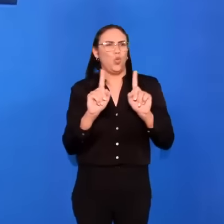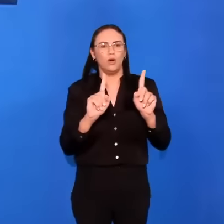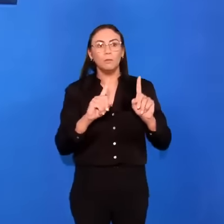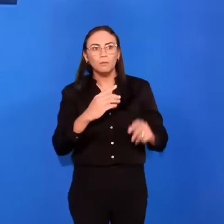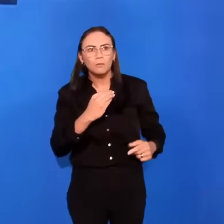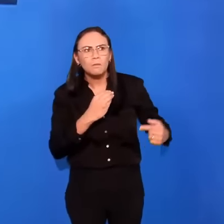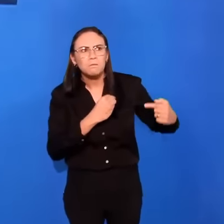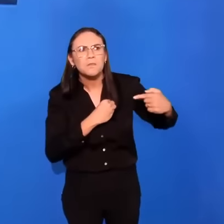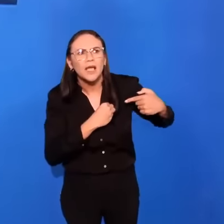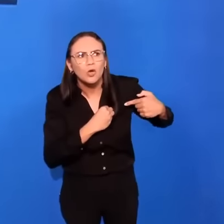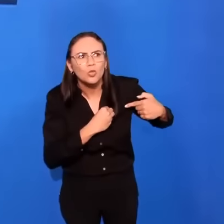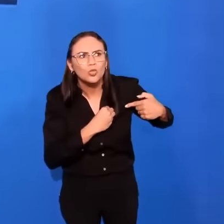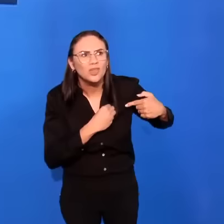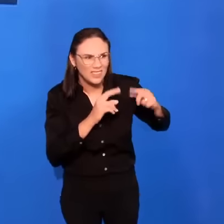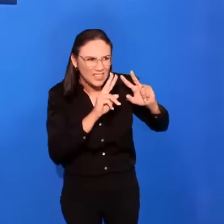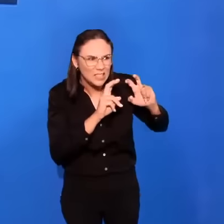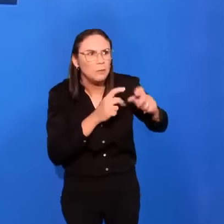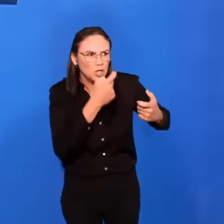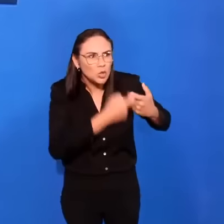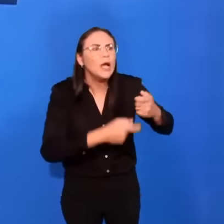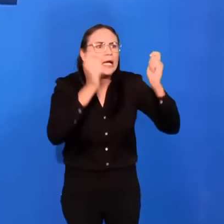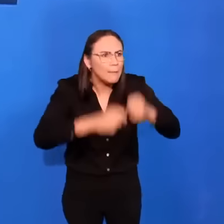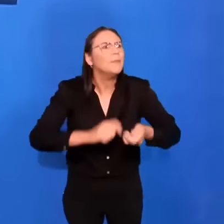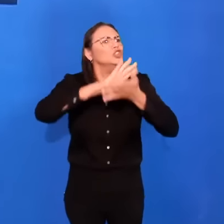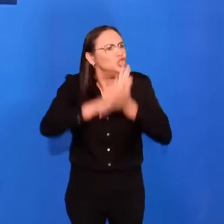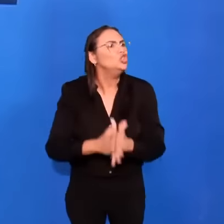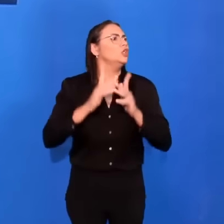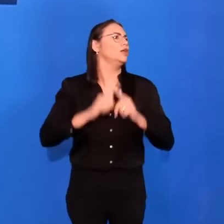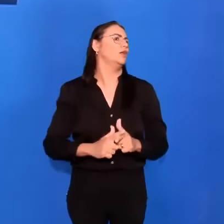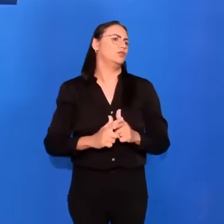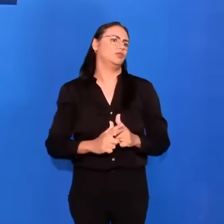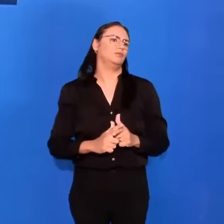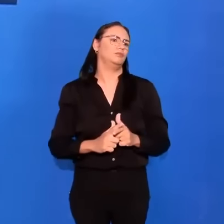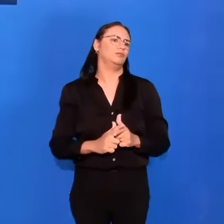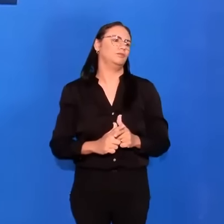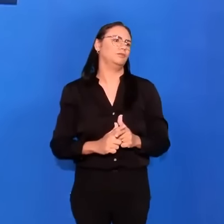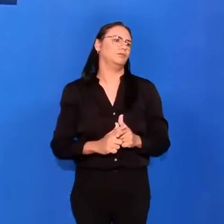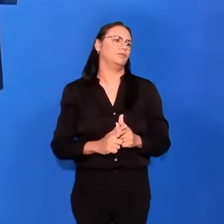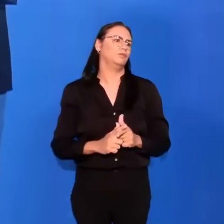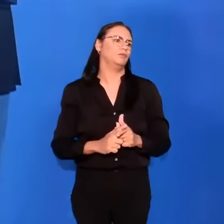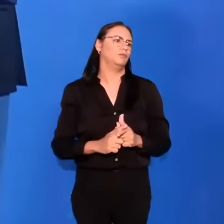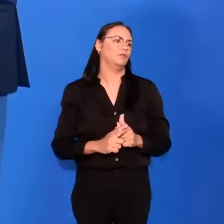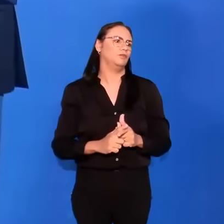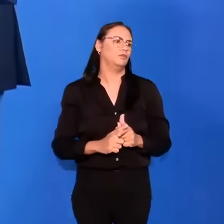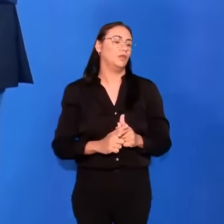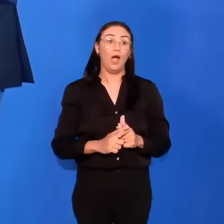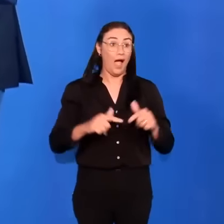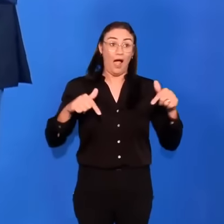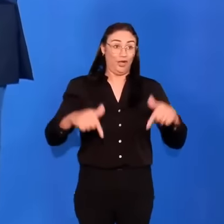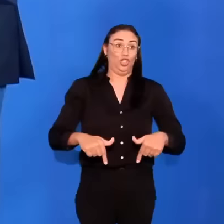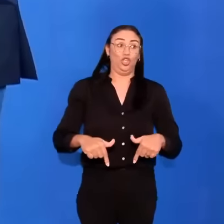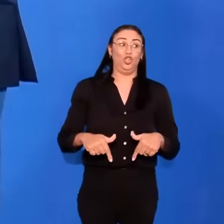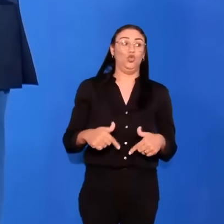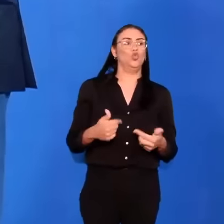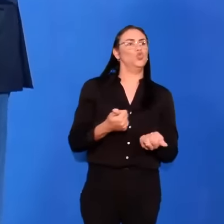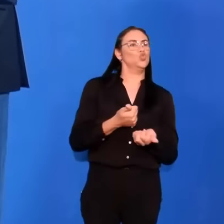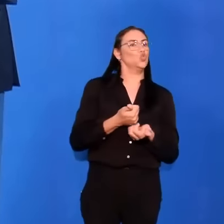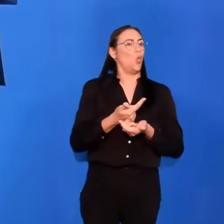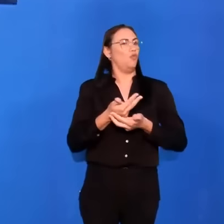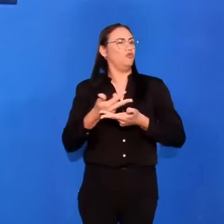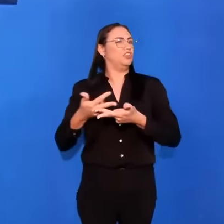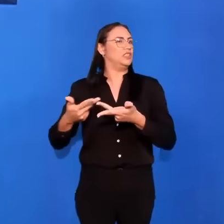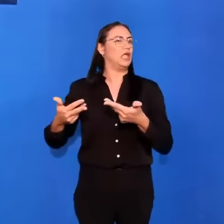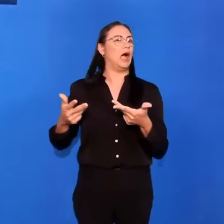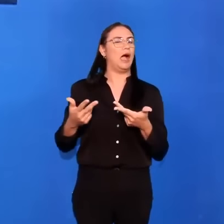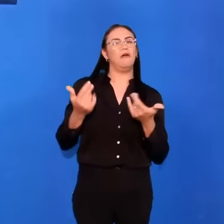tem poder de destruir a igreja. Não é novidade para nós, que a nossa sociedade,